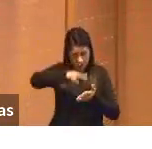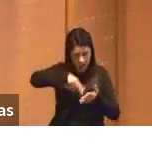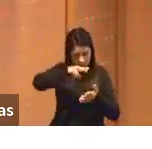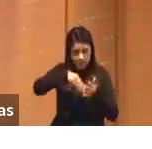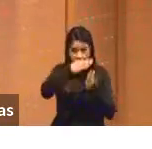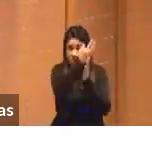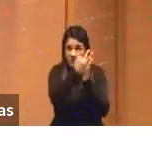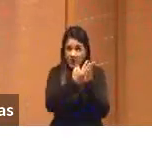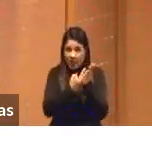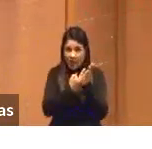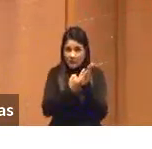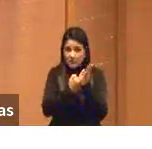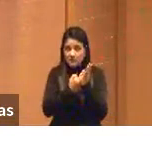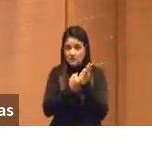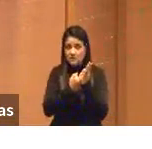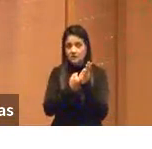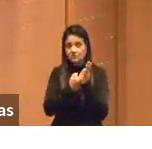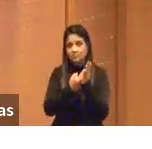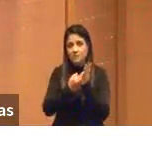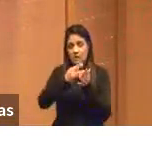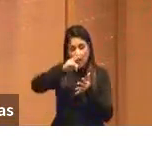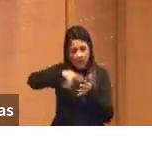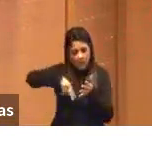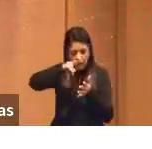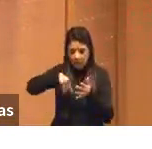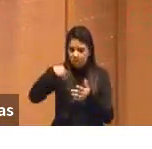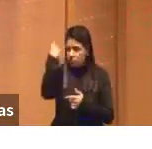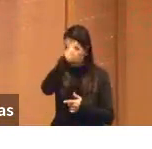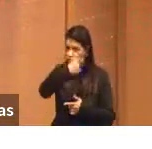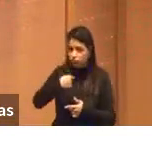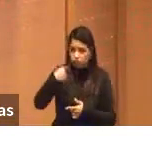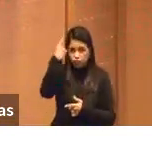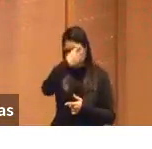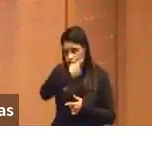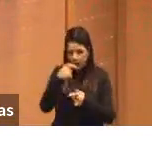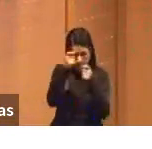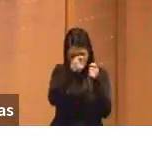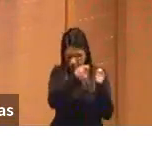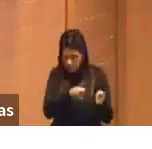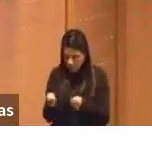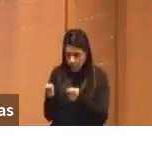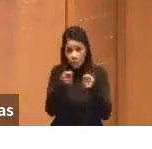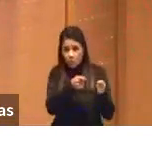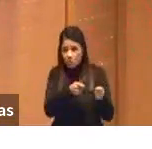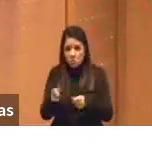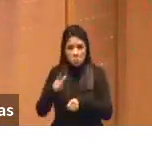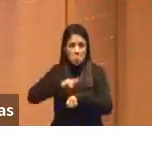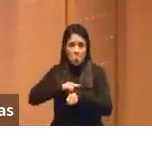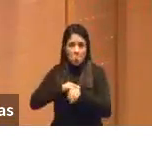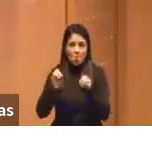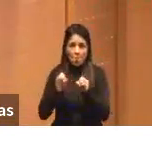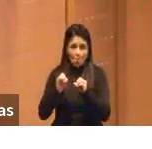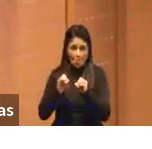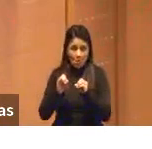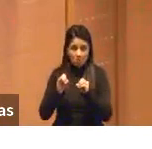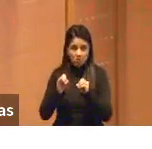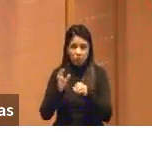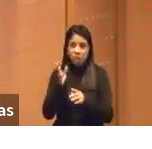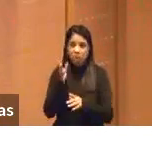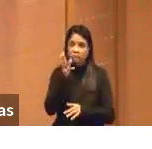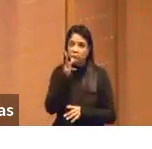GPT processou, sem parar, 24 horas, todos os dias, sem ir ao banheiro, nós